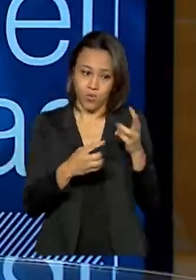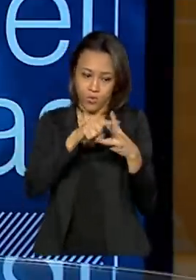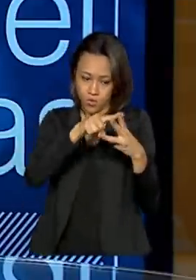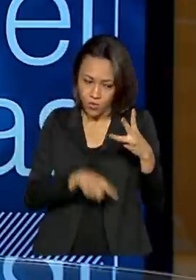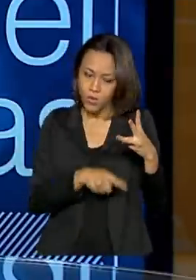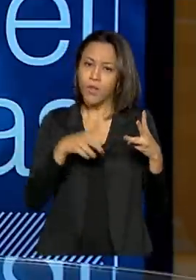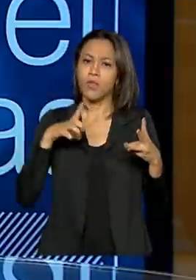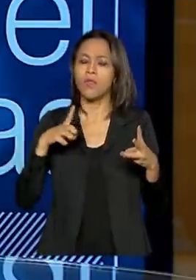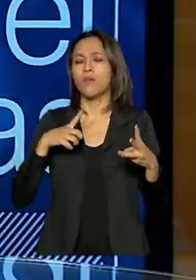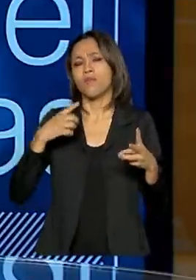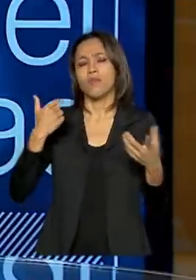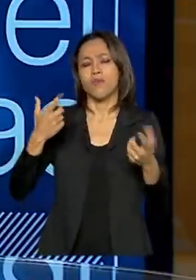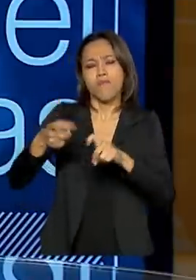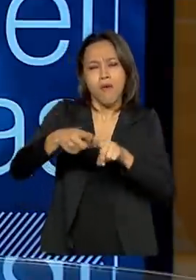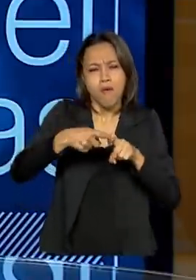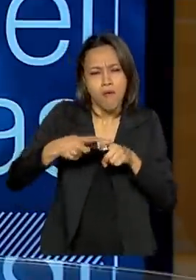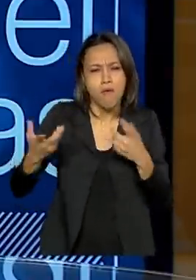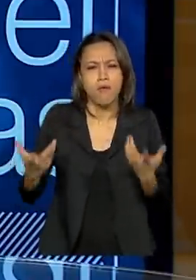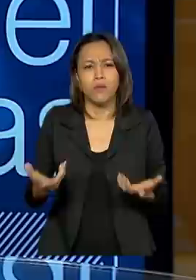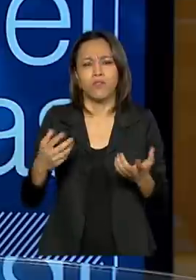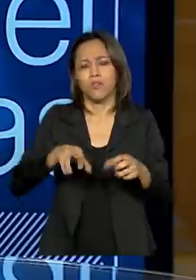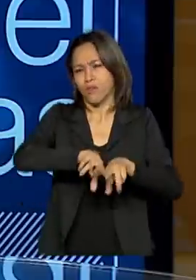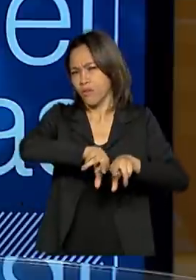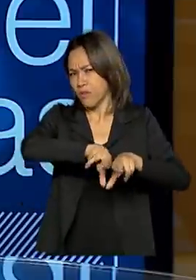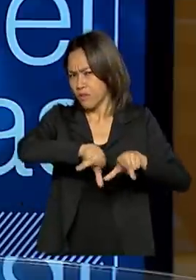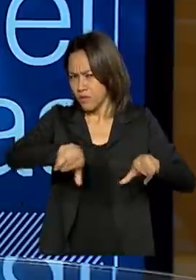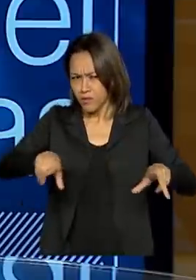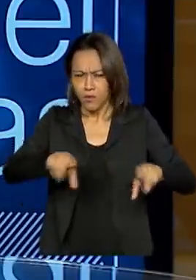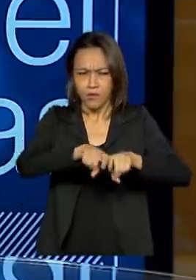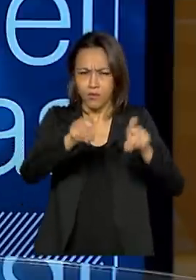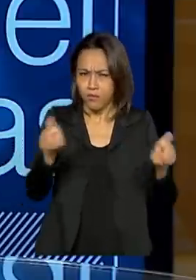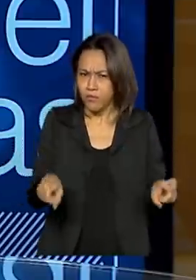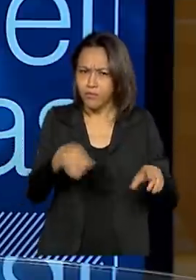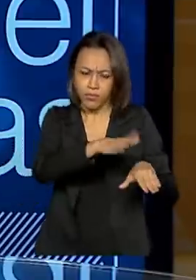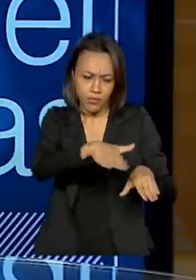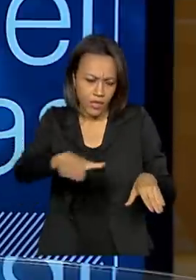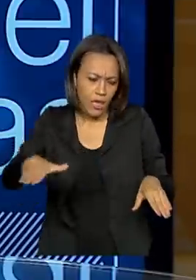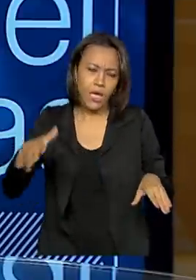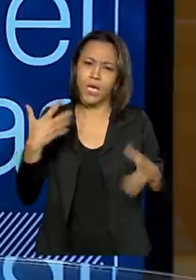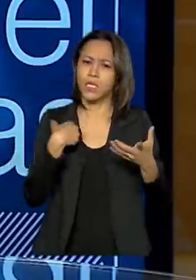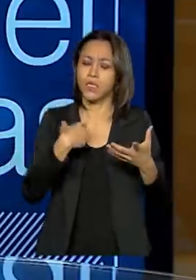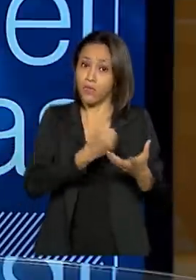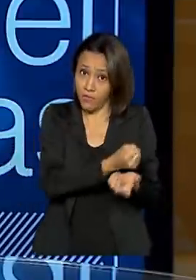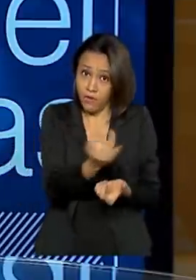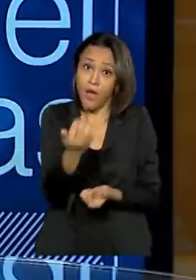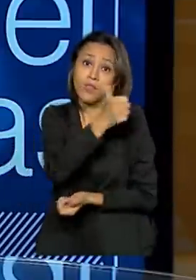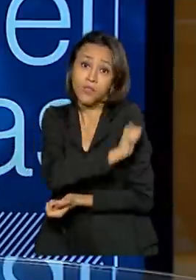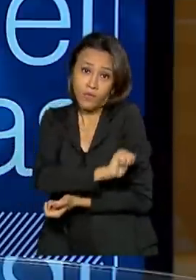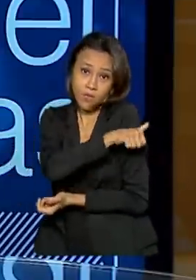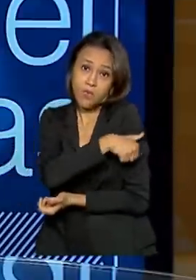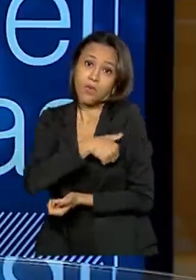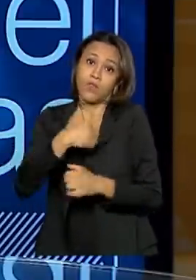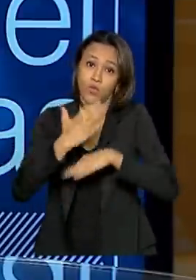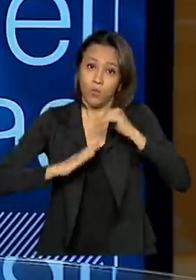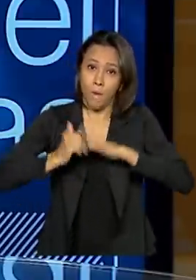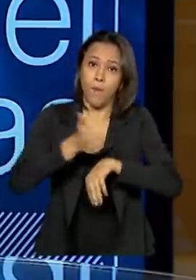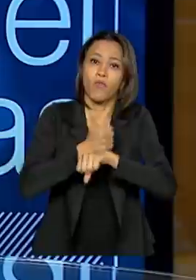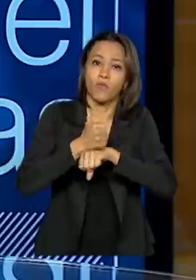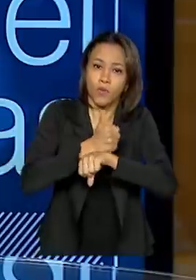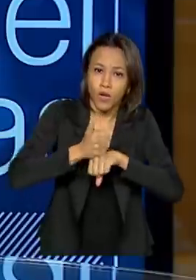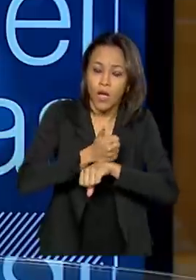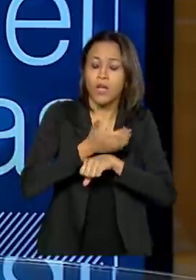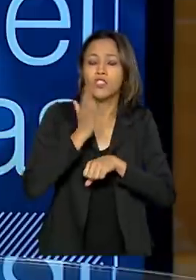com médicos das especialidades de infectologia, ginecologia, pediatria e muitos enfermeiros. Foram distribuídos lá